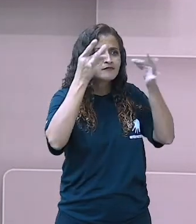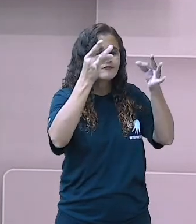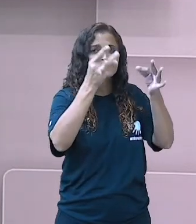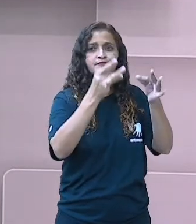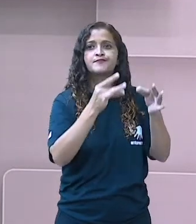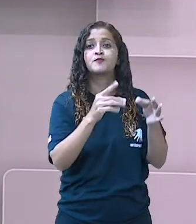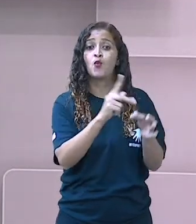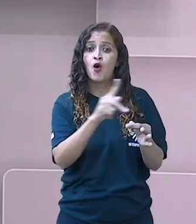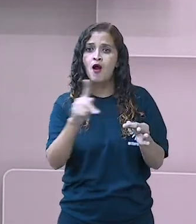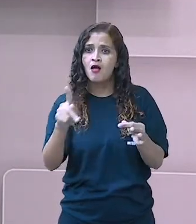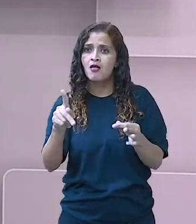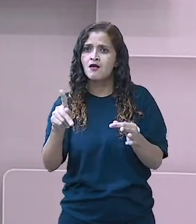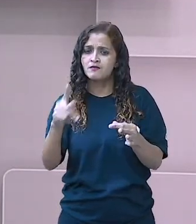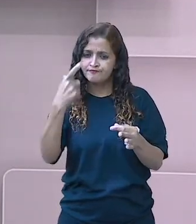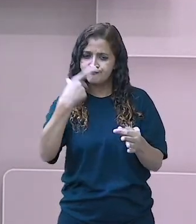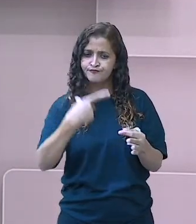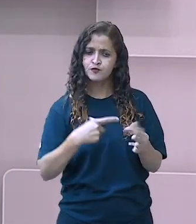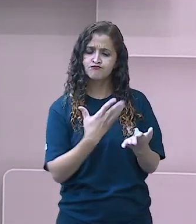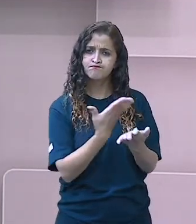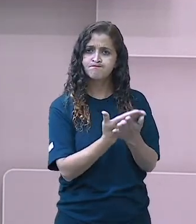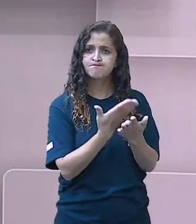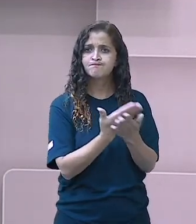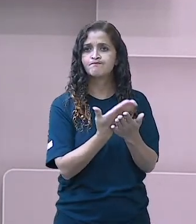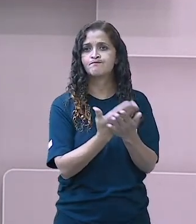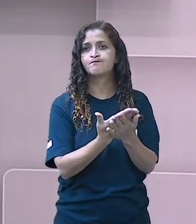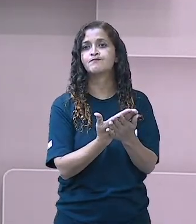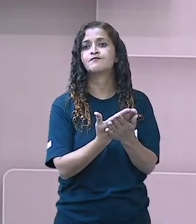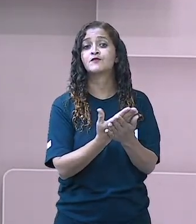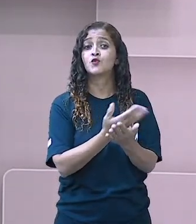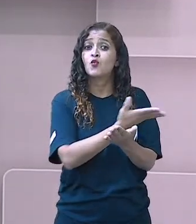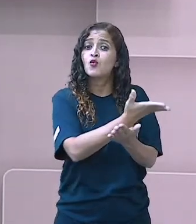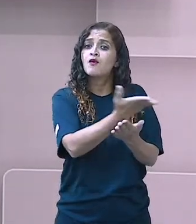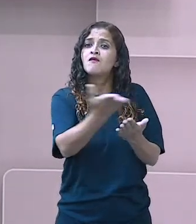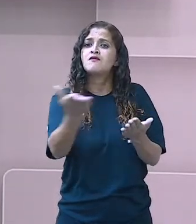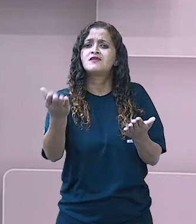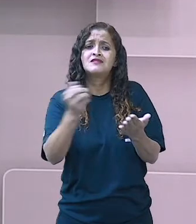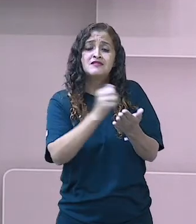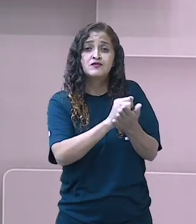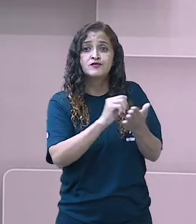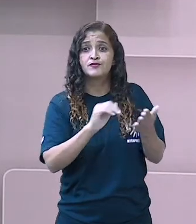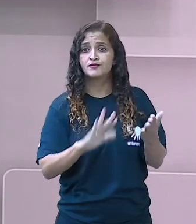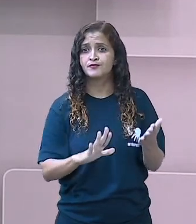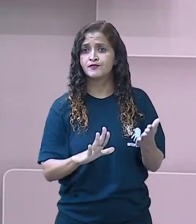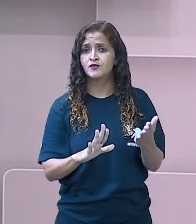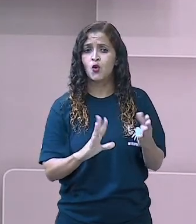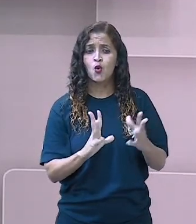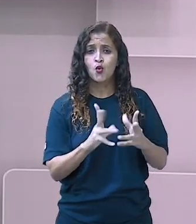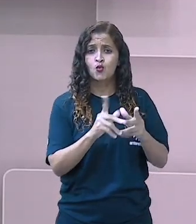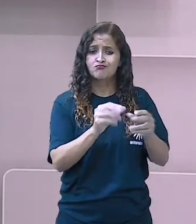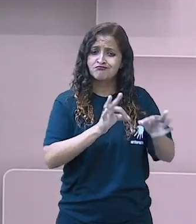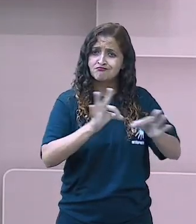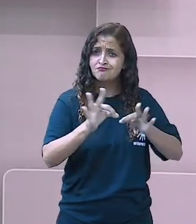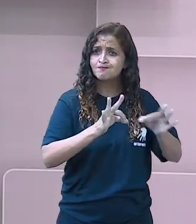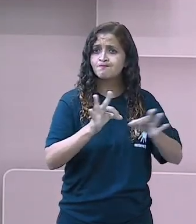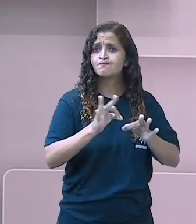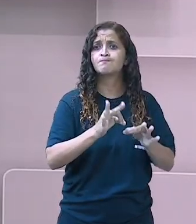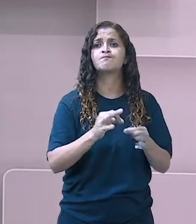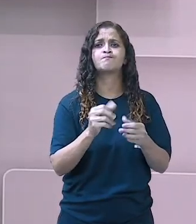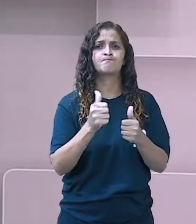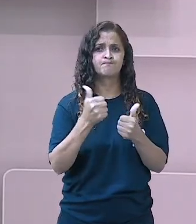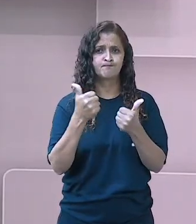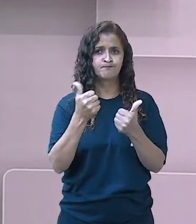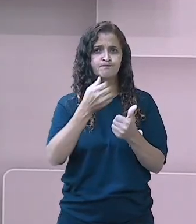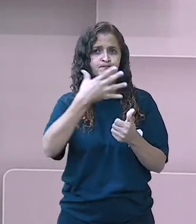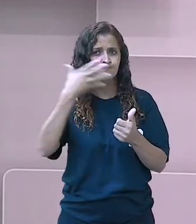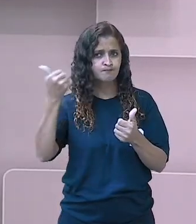muito para poder trazer para vocês as atividades, os textos, para poder ajudar nesse ensino-aprendizagem. Tá bom?